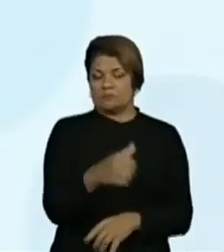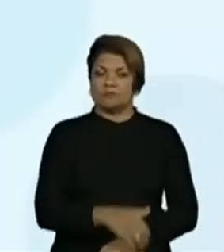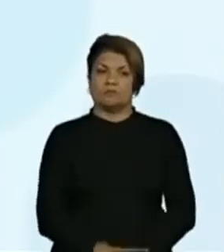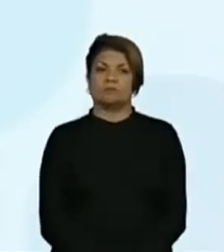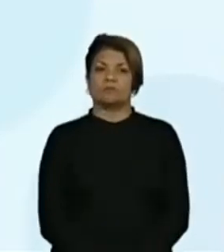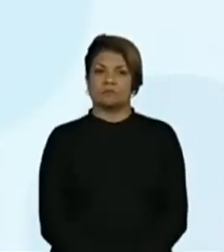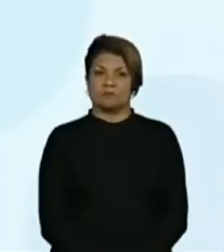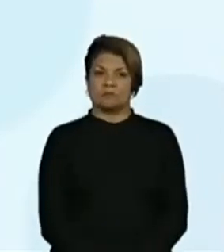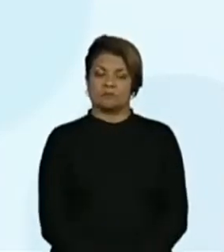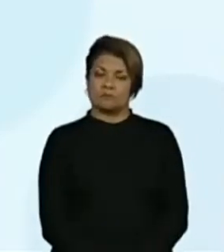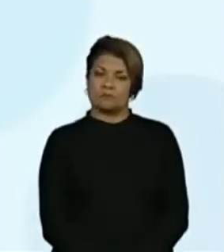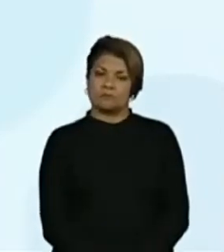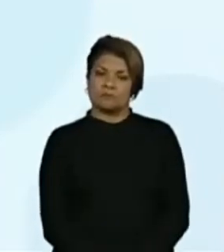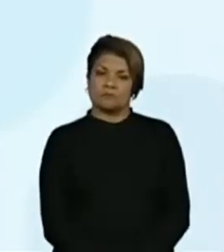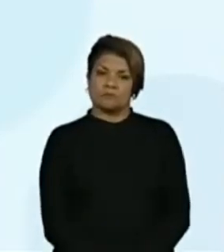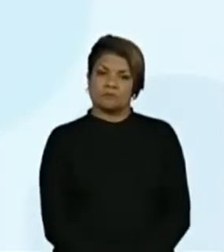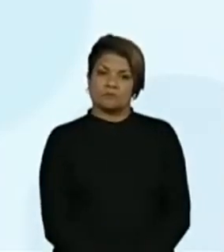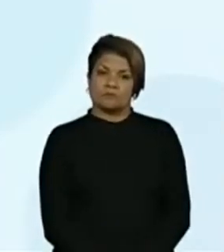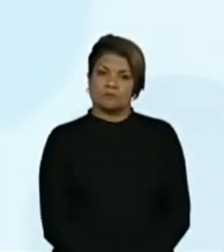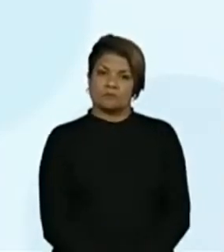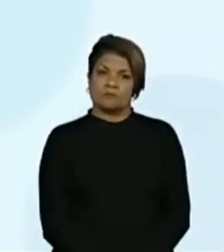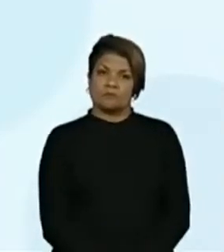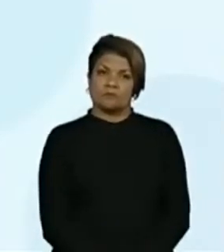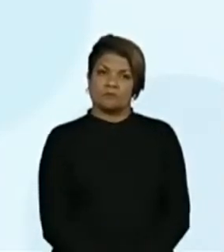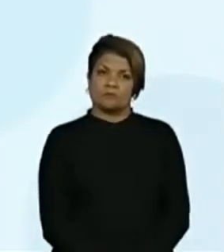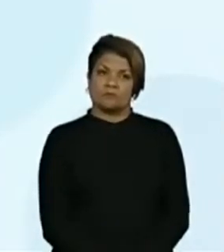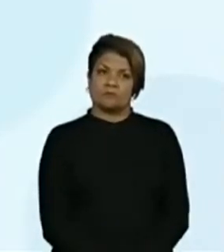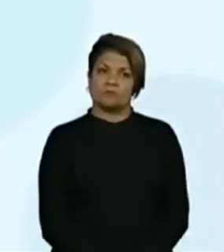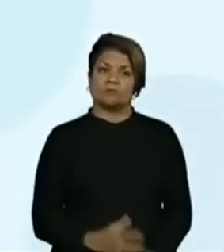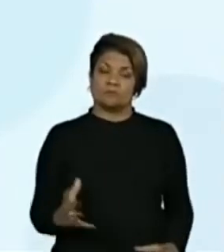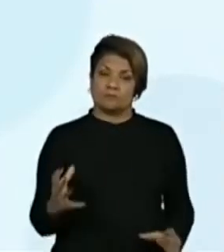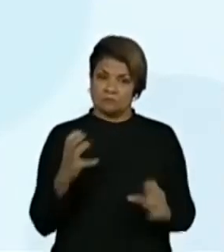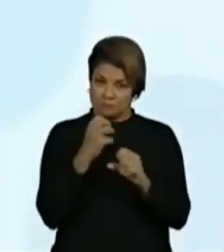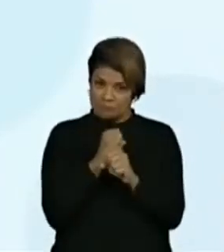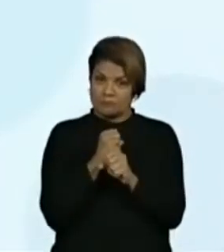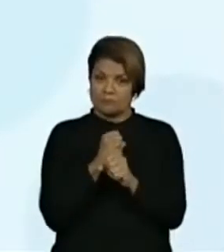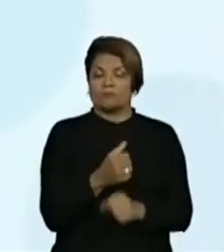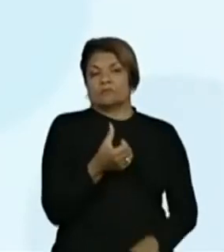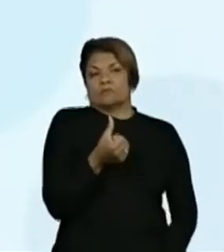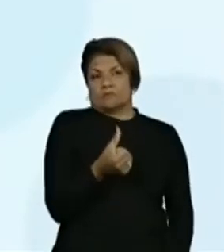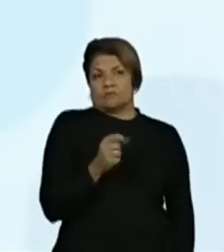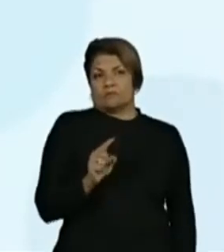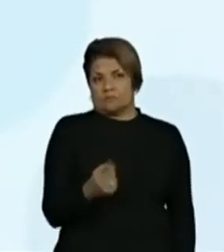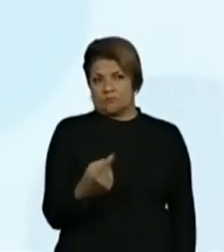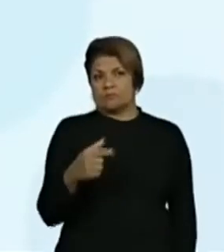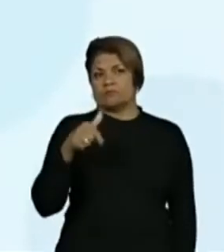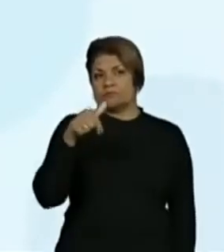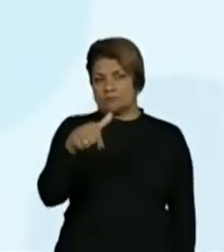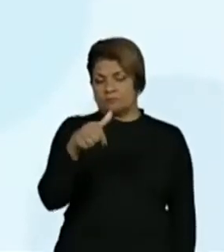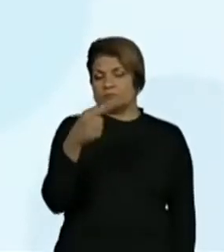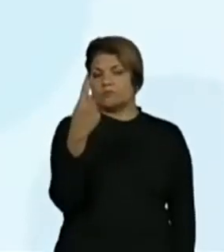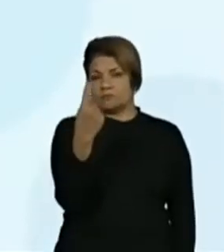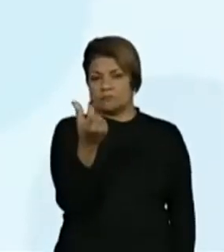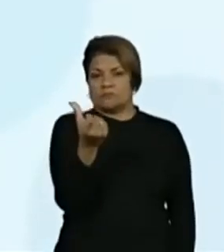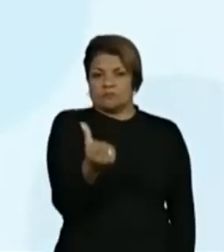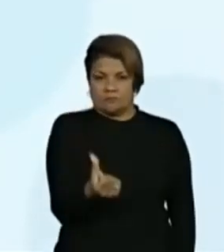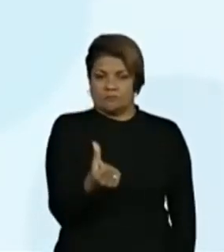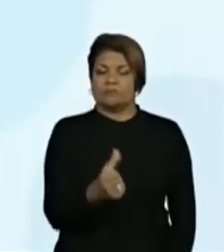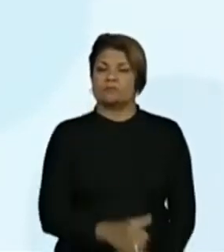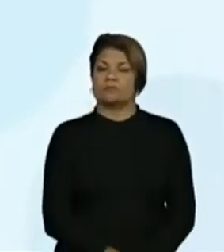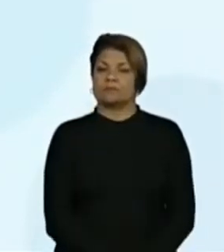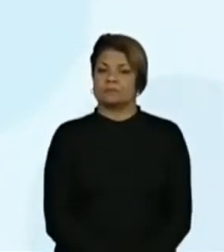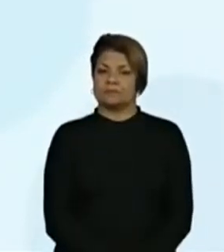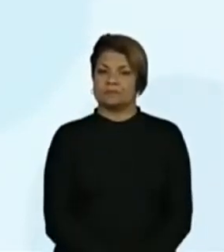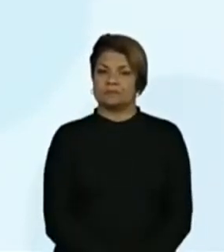seis unidades. Que vai totalizar aí seis mil setecentos e